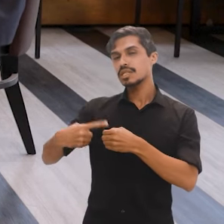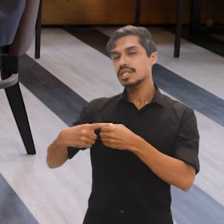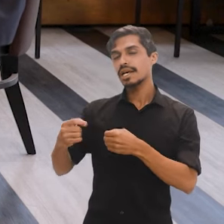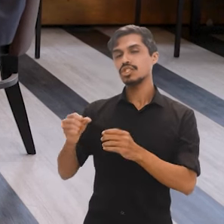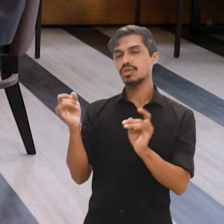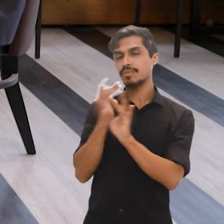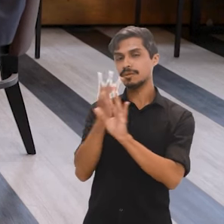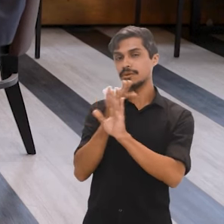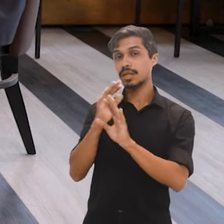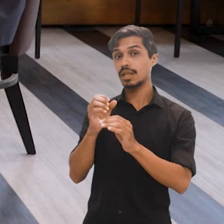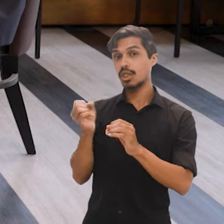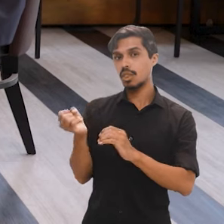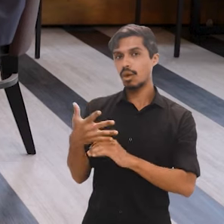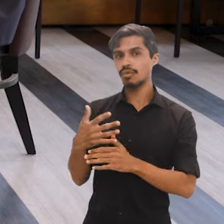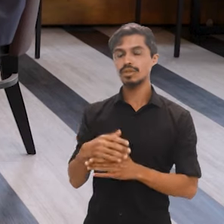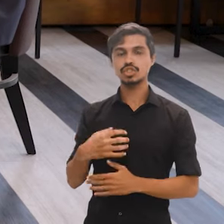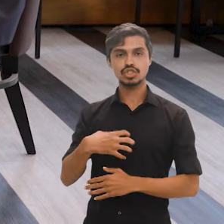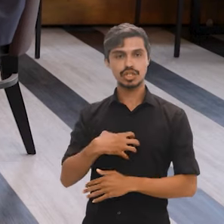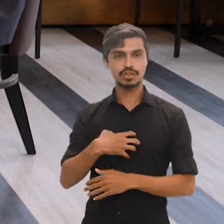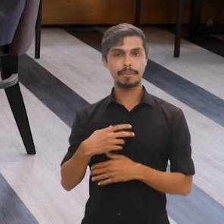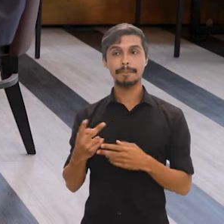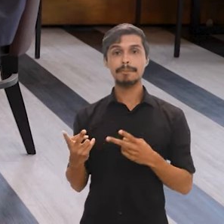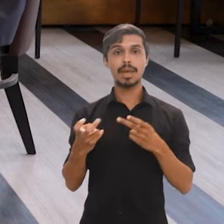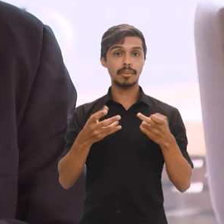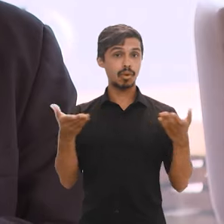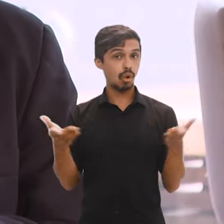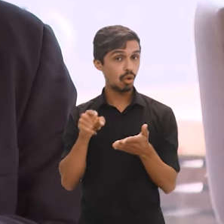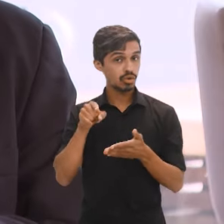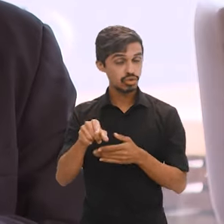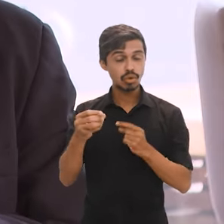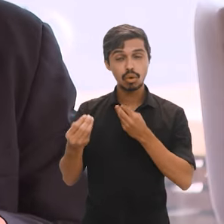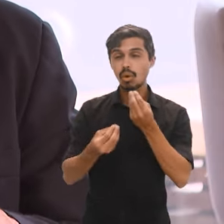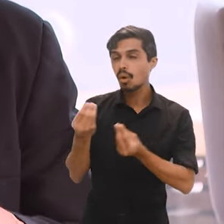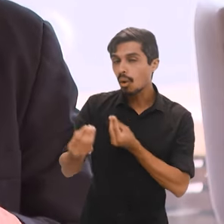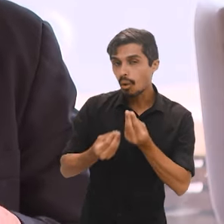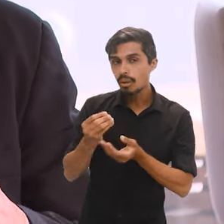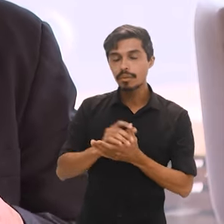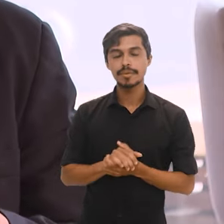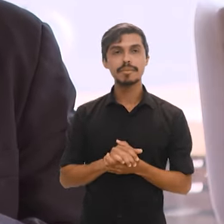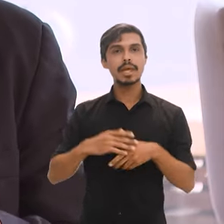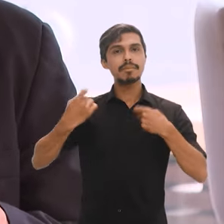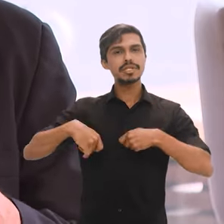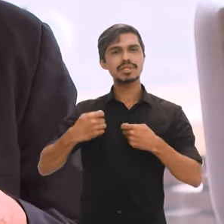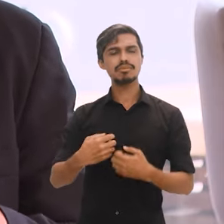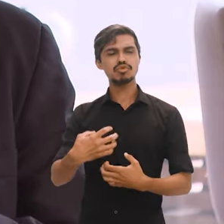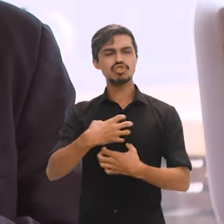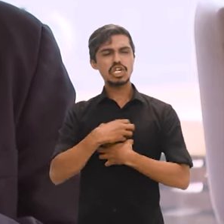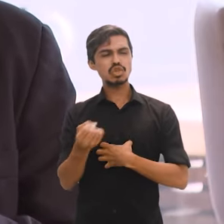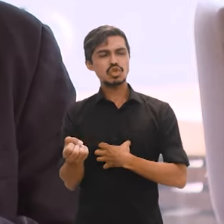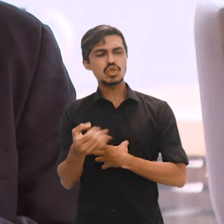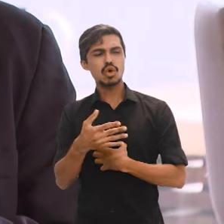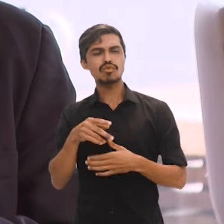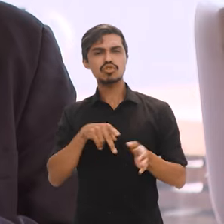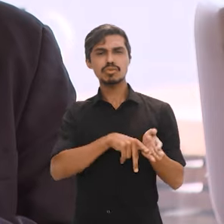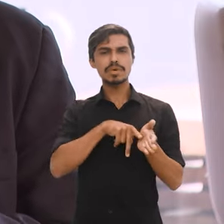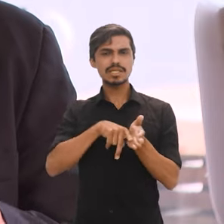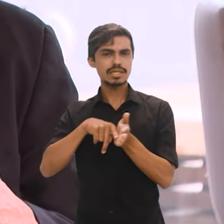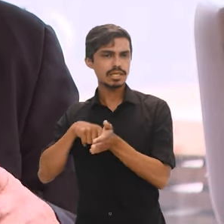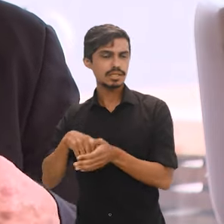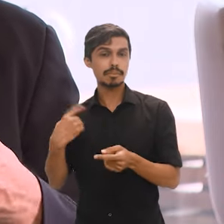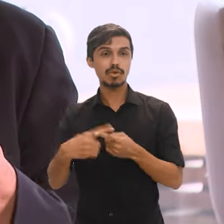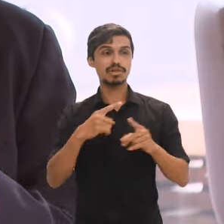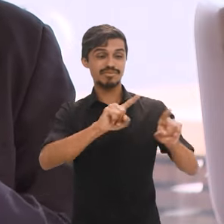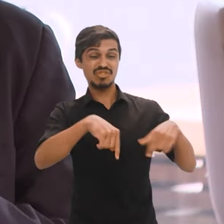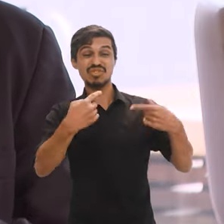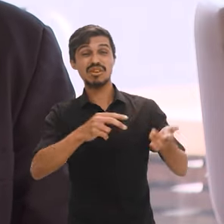sociedade urbano-industrial. O que nós estamos identificando hoje é que é necessário uma atualização, digamos, do IBGE diante